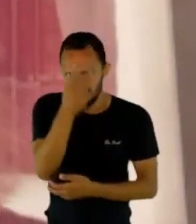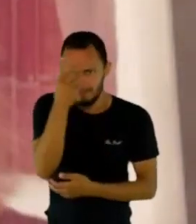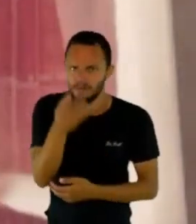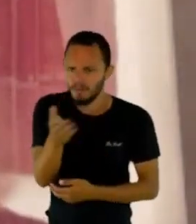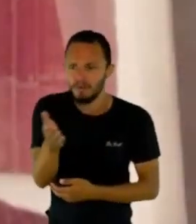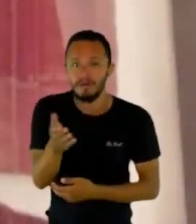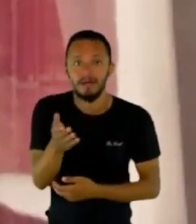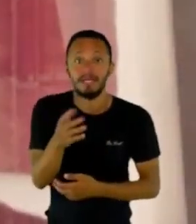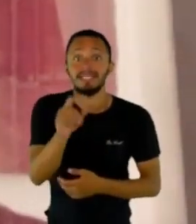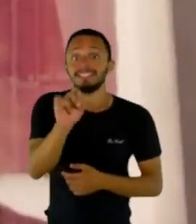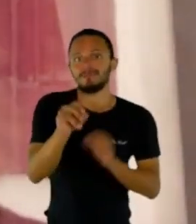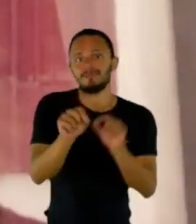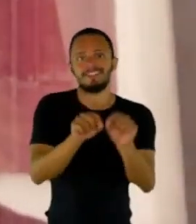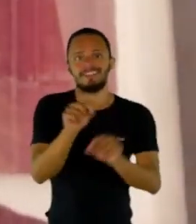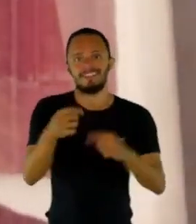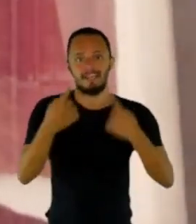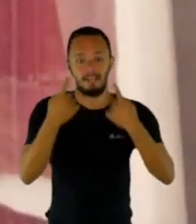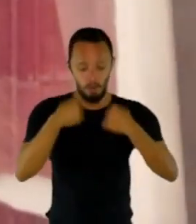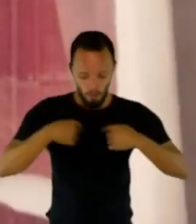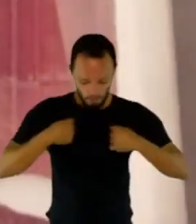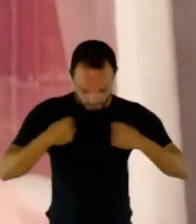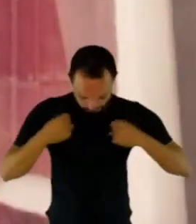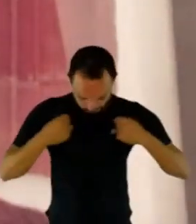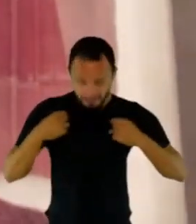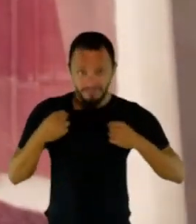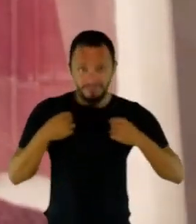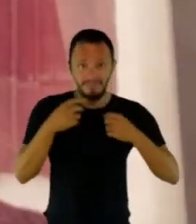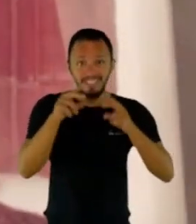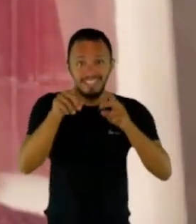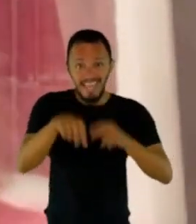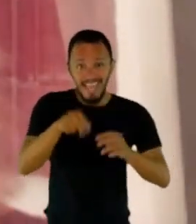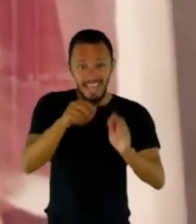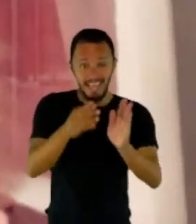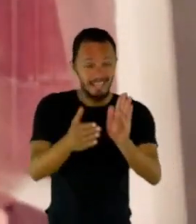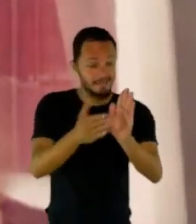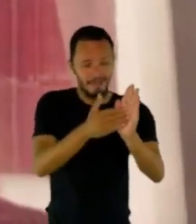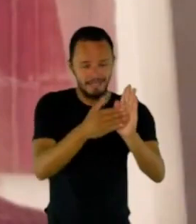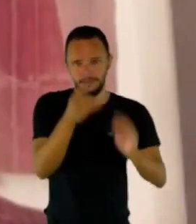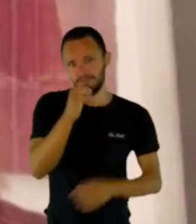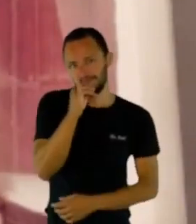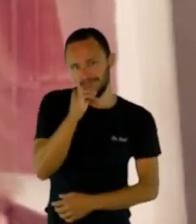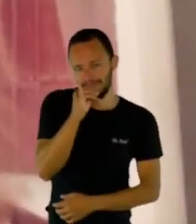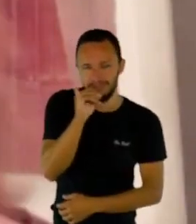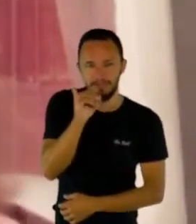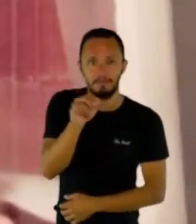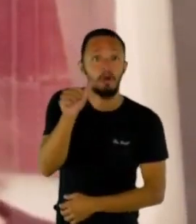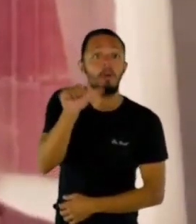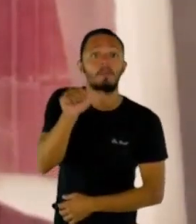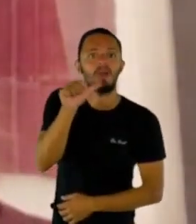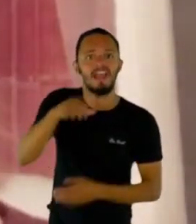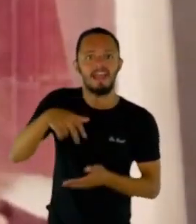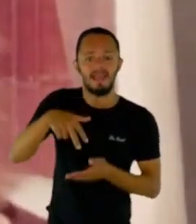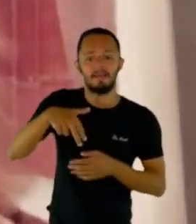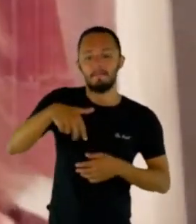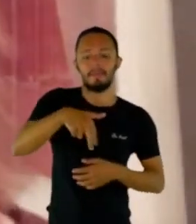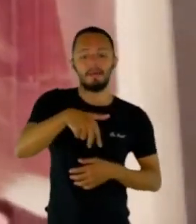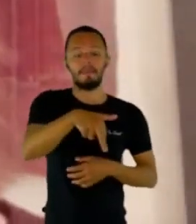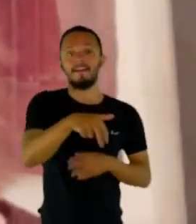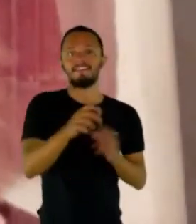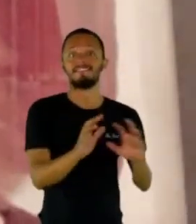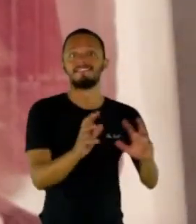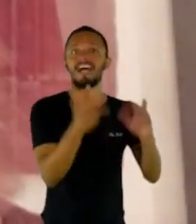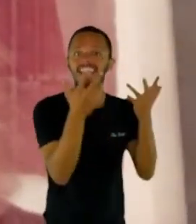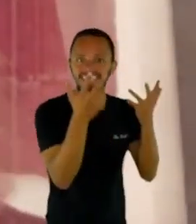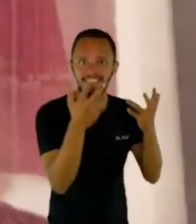com a roupa, que tem muito a ver com a imagem, né? Então, uma mulher, às vezes, ia sair para uma festa, e ela falava assim, Carol, eu preciso ir